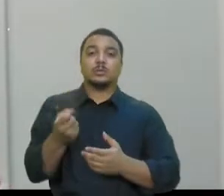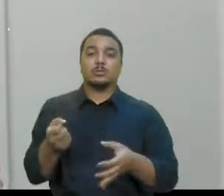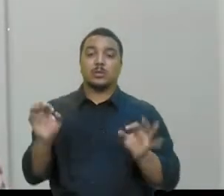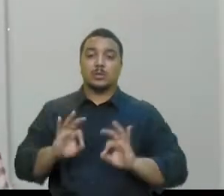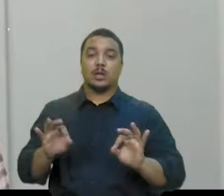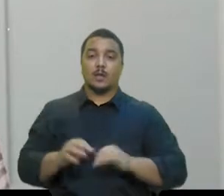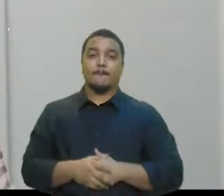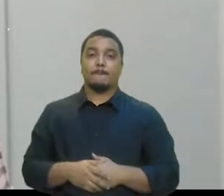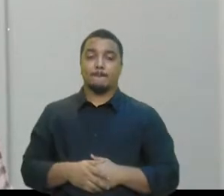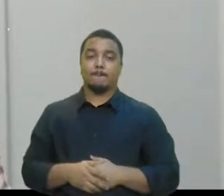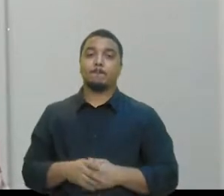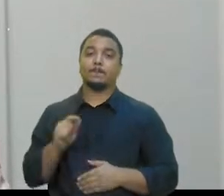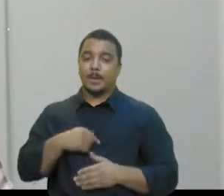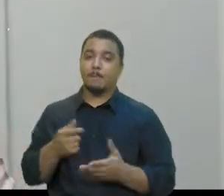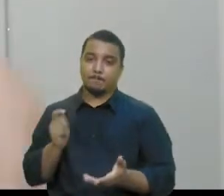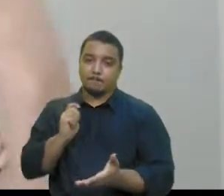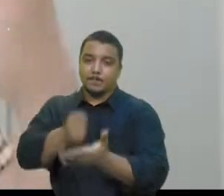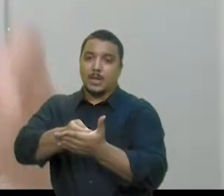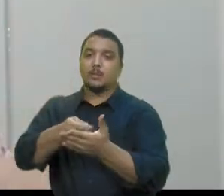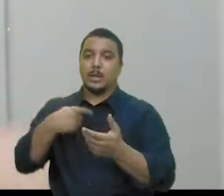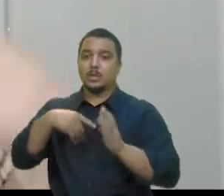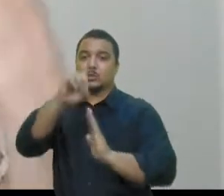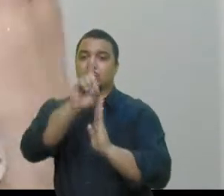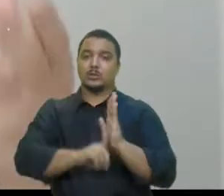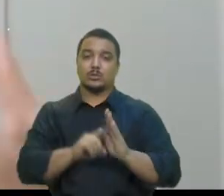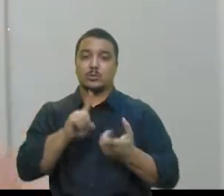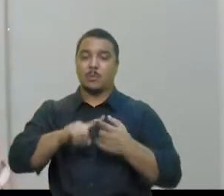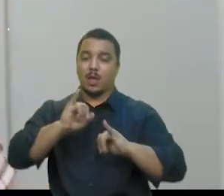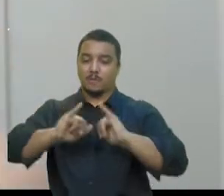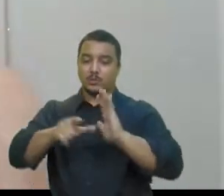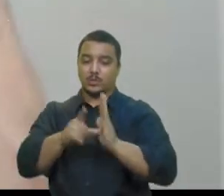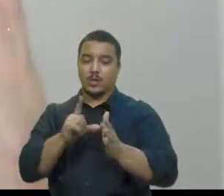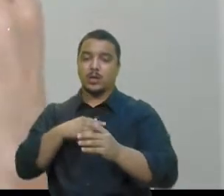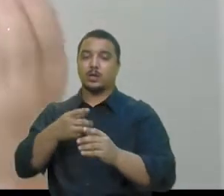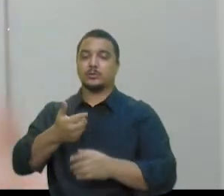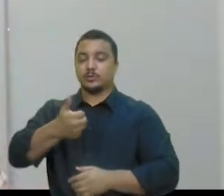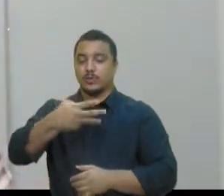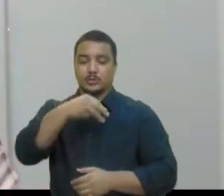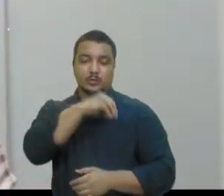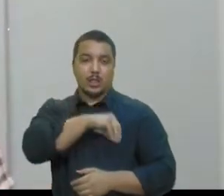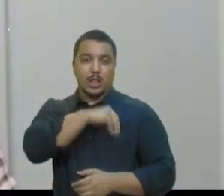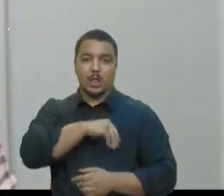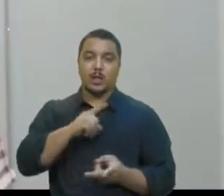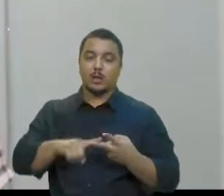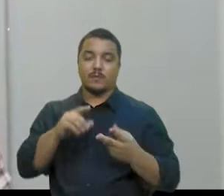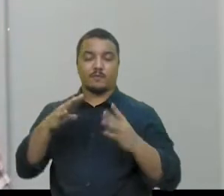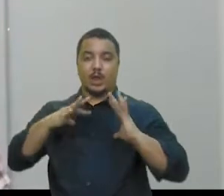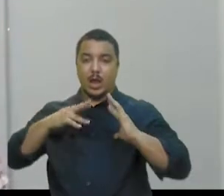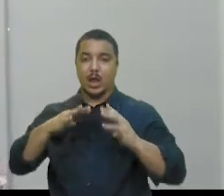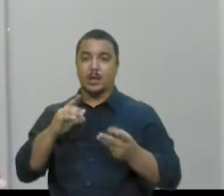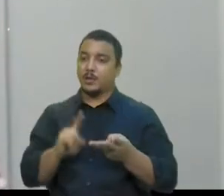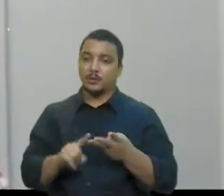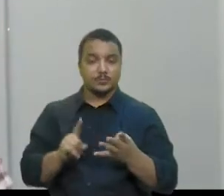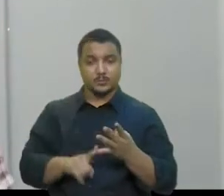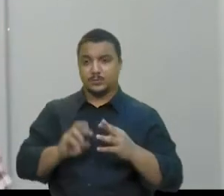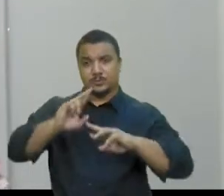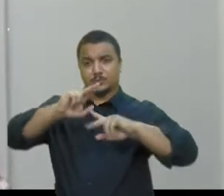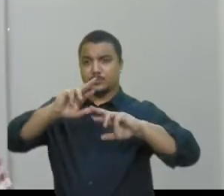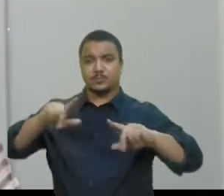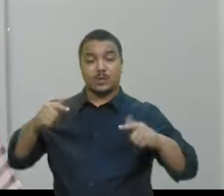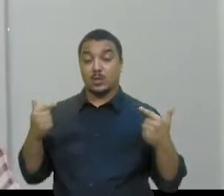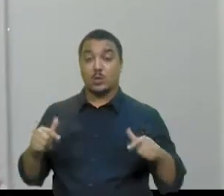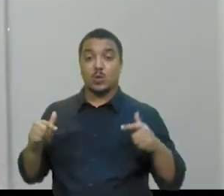verbas recisórias, a que teriam direito, aviso prévio, décimo terceiro, férias, e também não têm